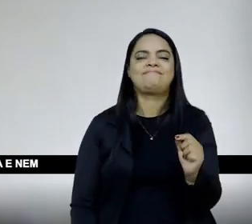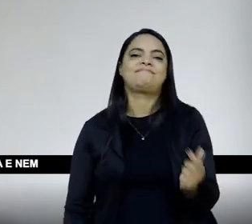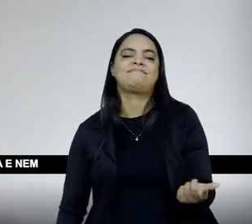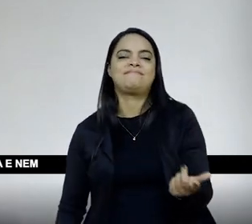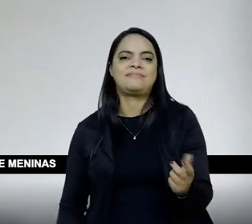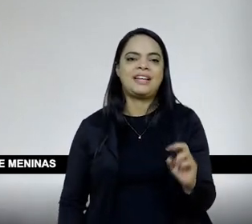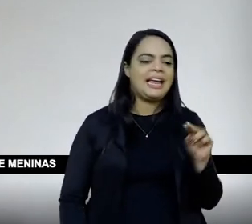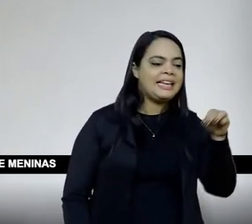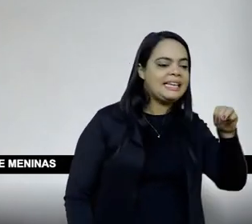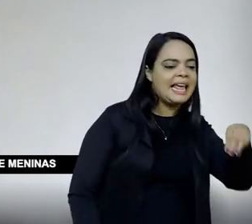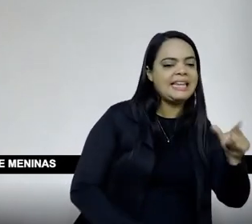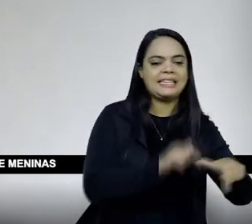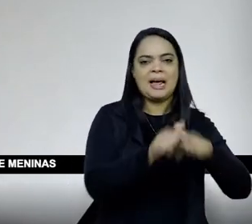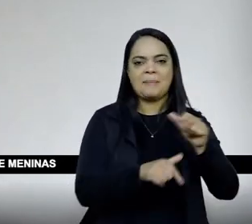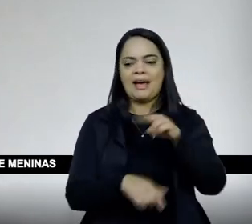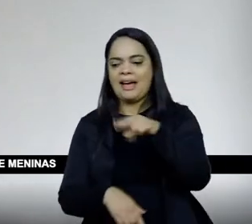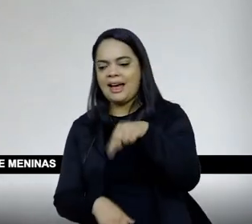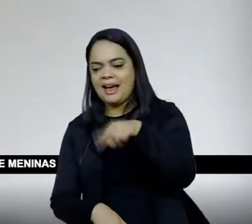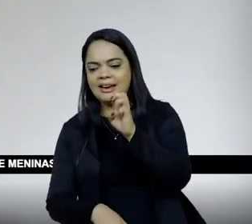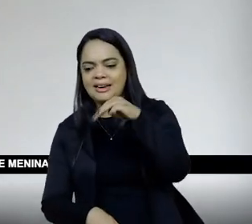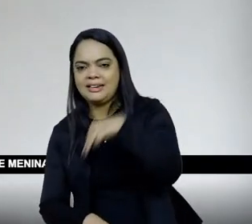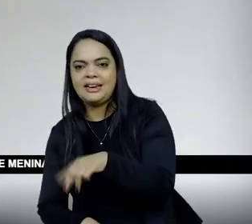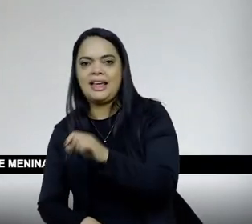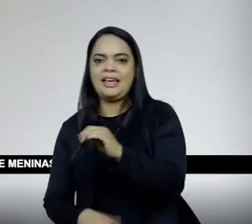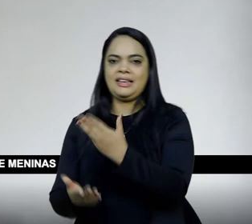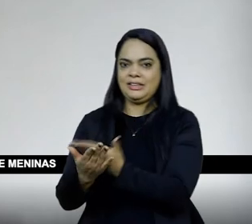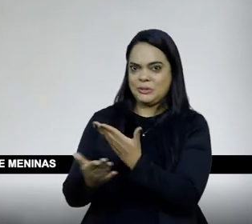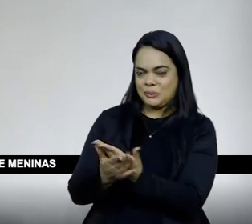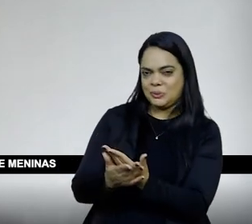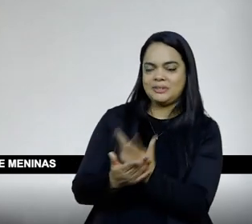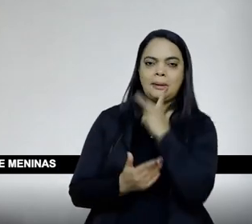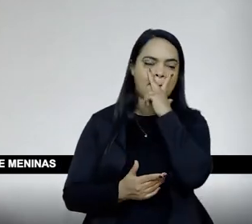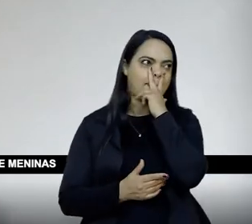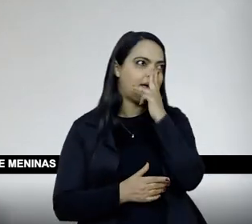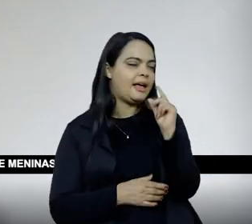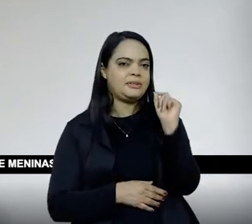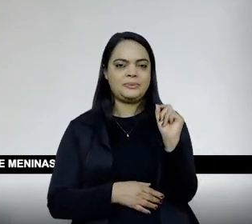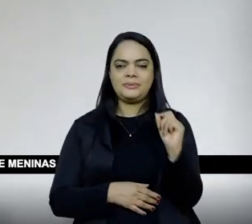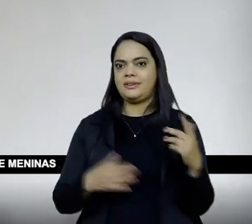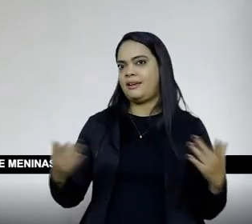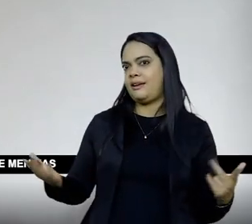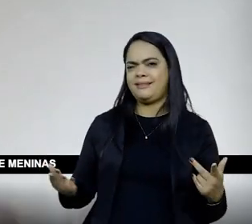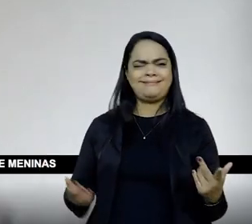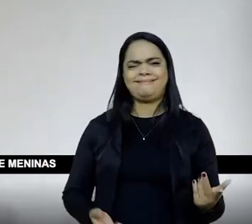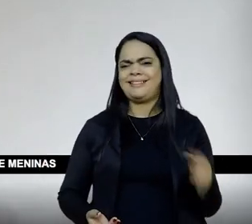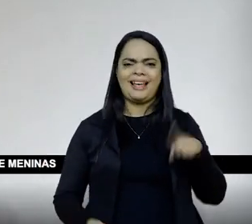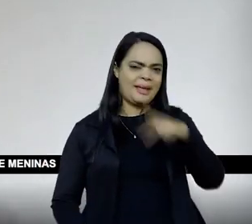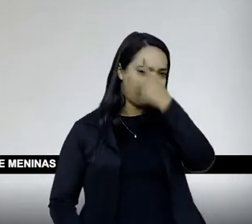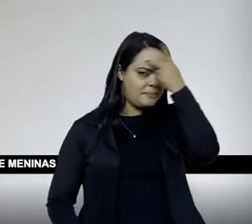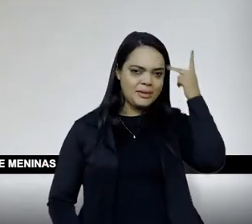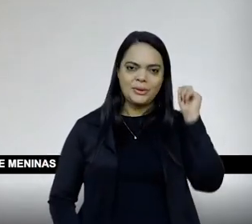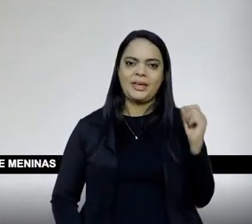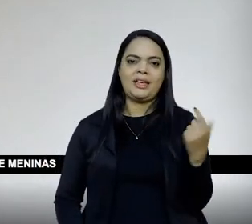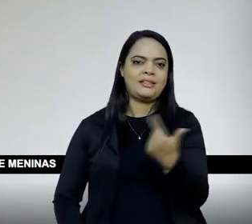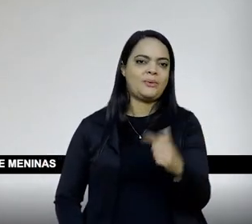nem trabalham e nem estudam, vivem flanando, isso é uma ideia de quem não conhece, né? De quem não tem empatia com